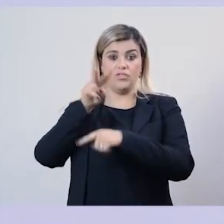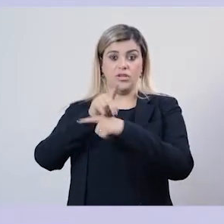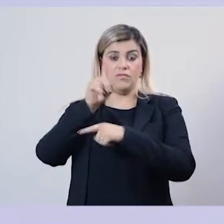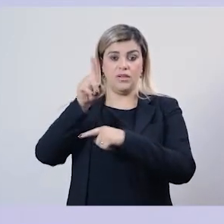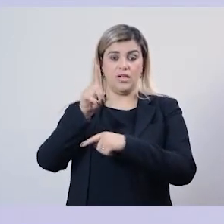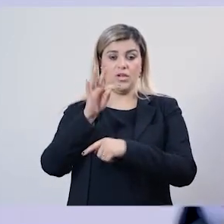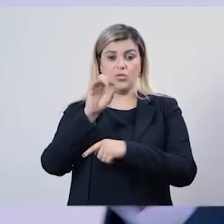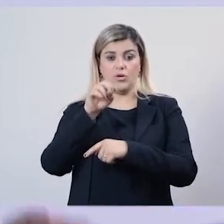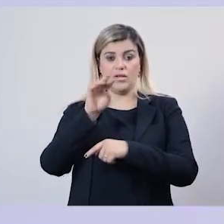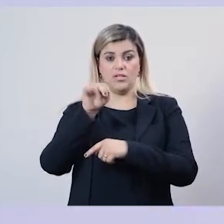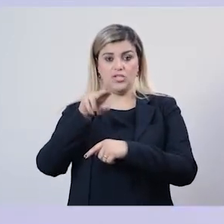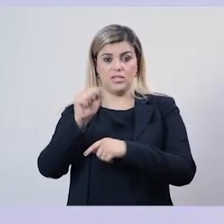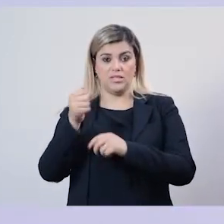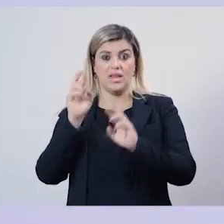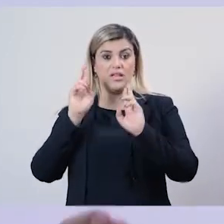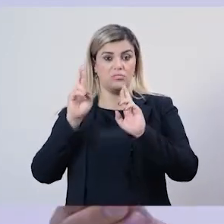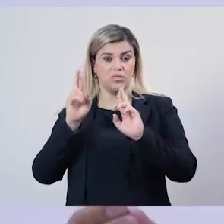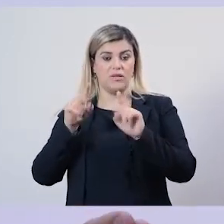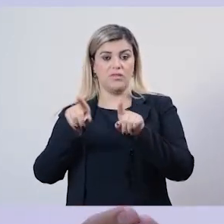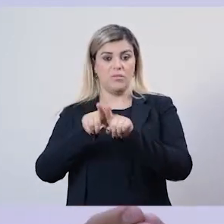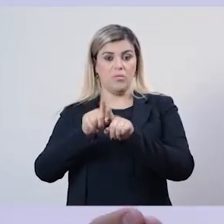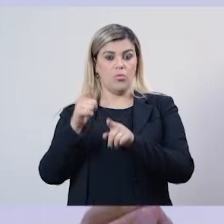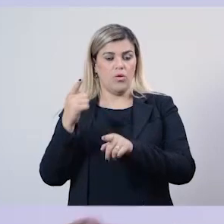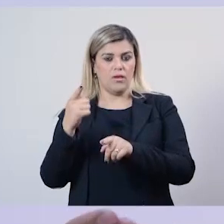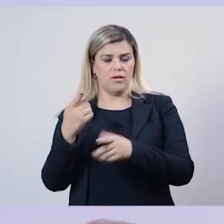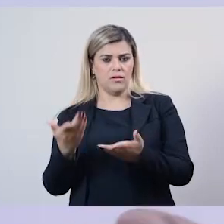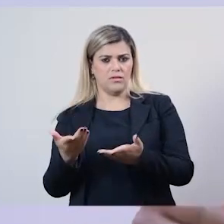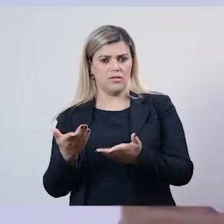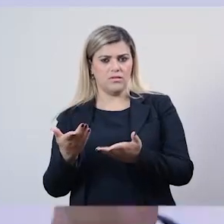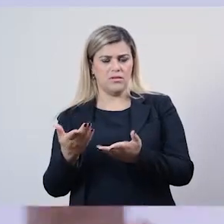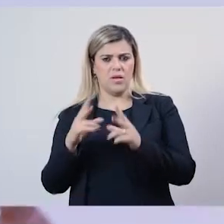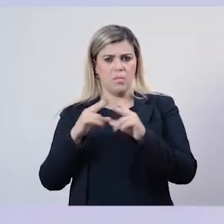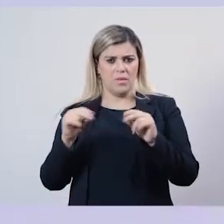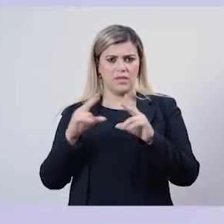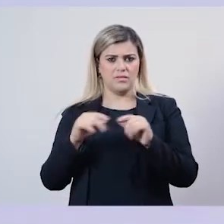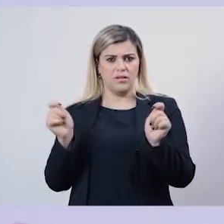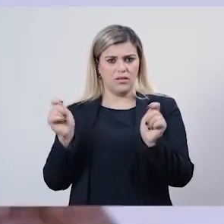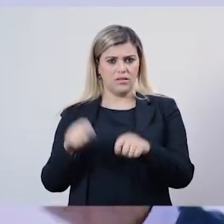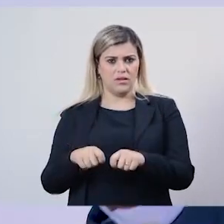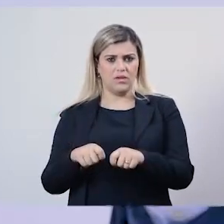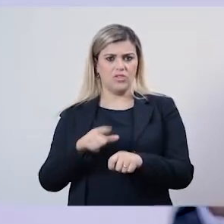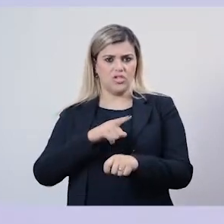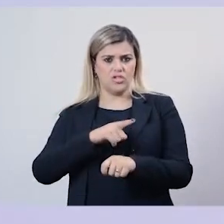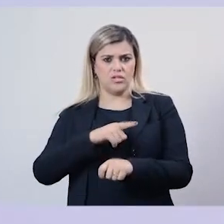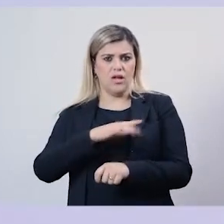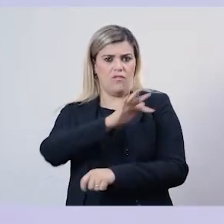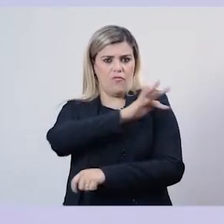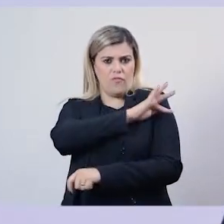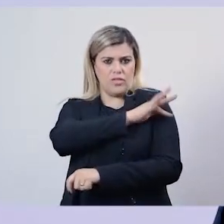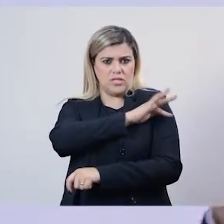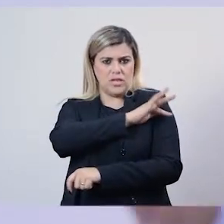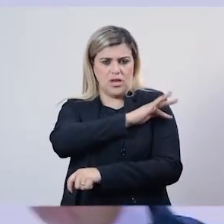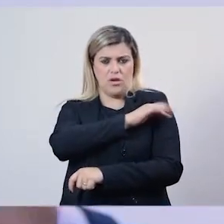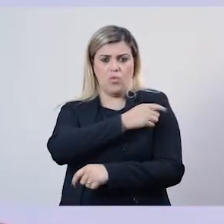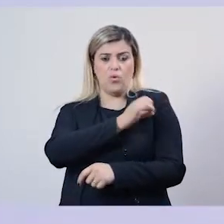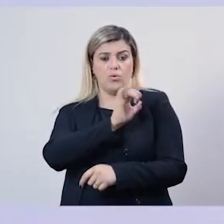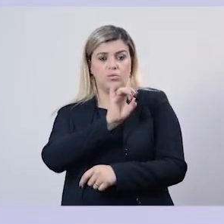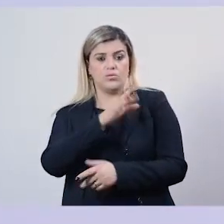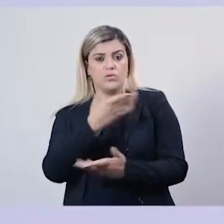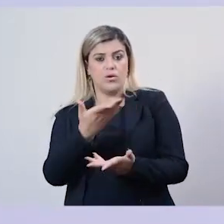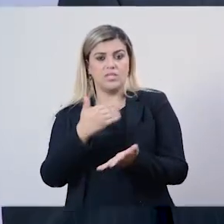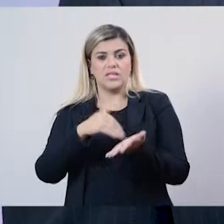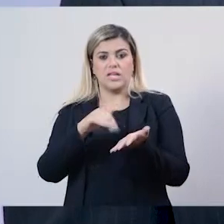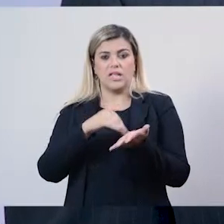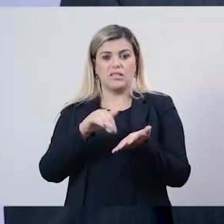a infraestrutura de Brasília tinha agentes fiscais ou só secretária e